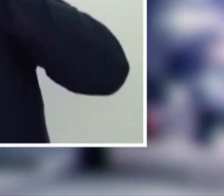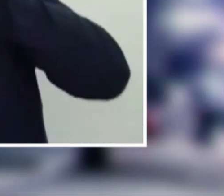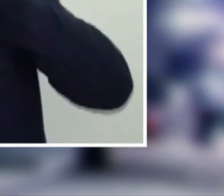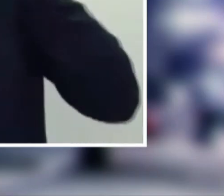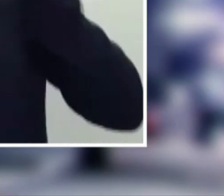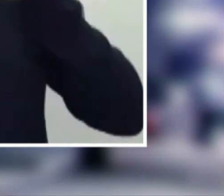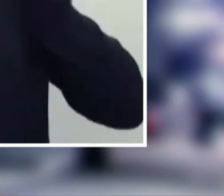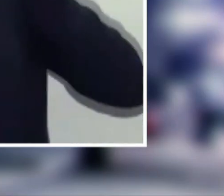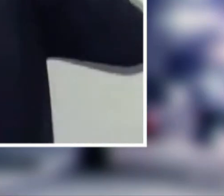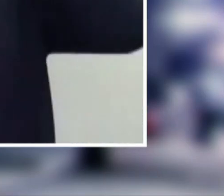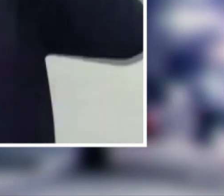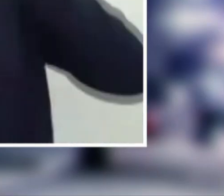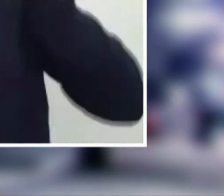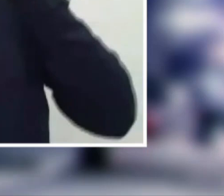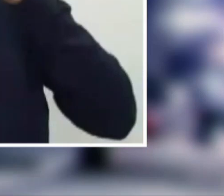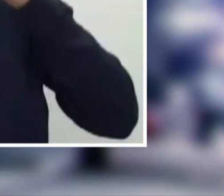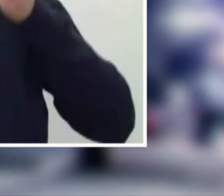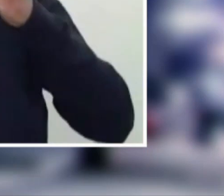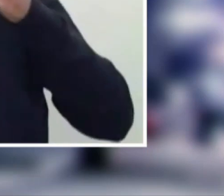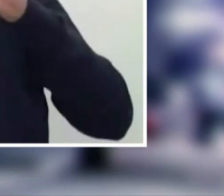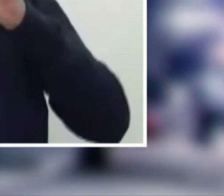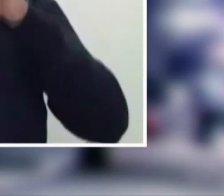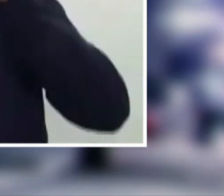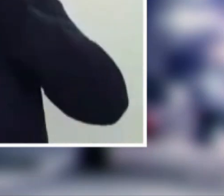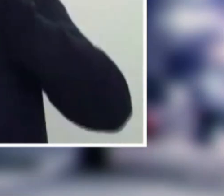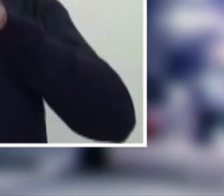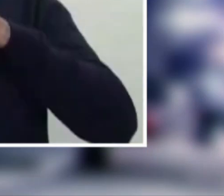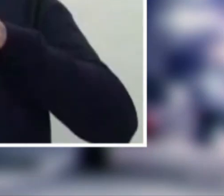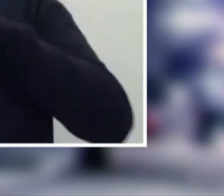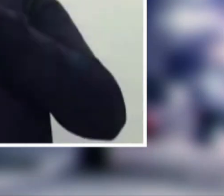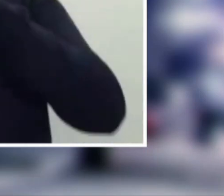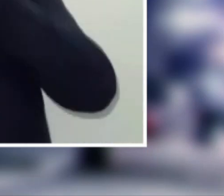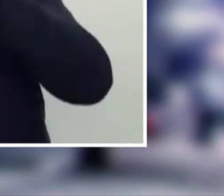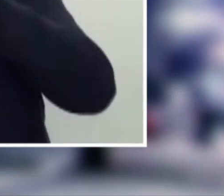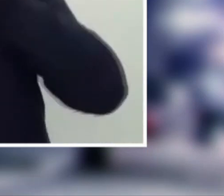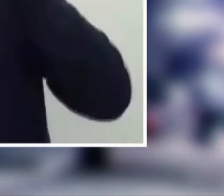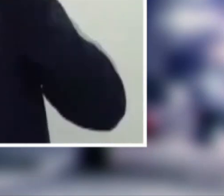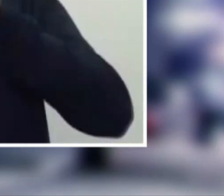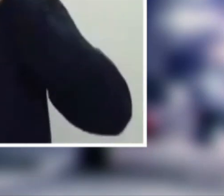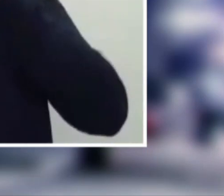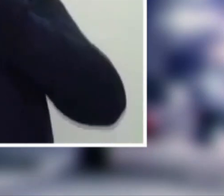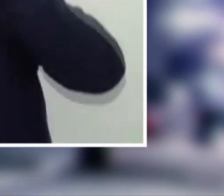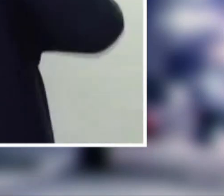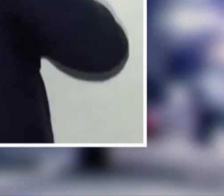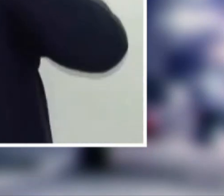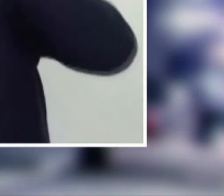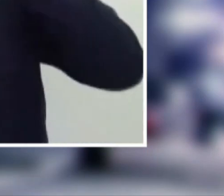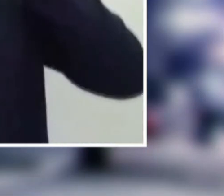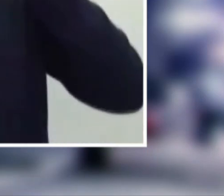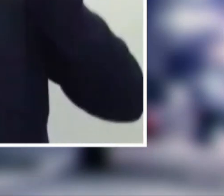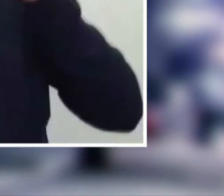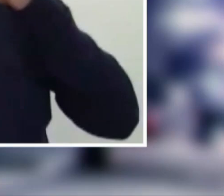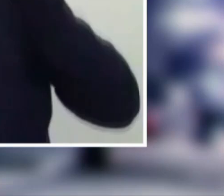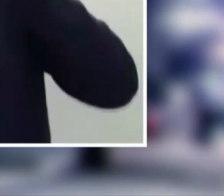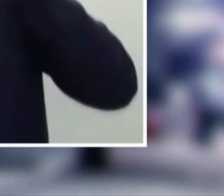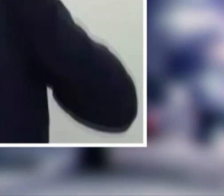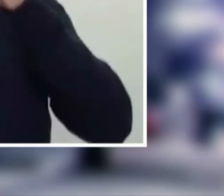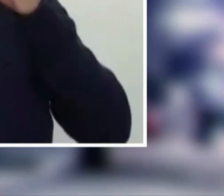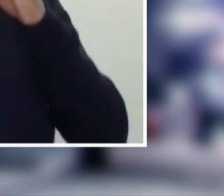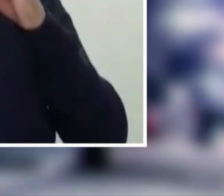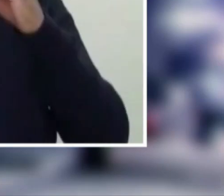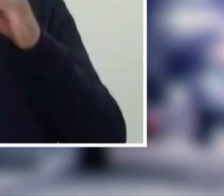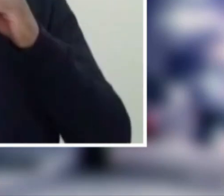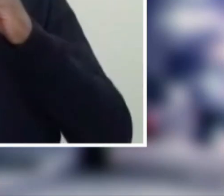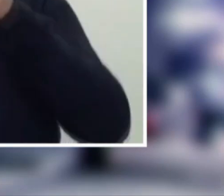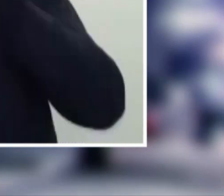coronavírus, as pessoas tendo que ficar em casa, aqui no Brasil e no mundo. E eu sou de São Paulo, a minha